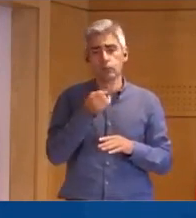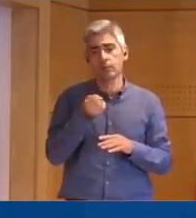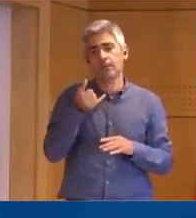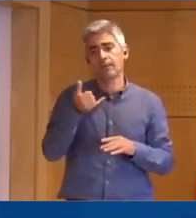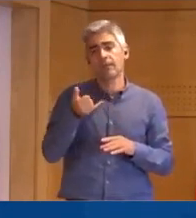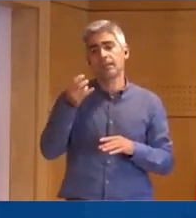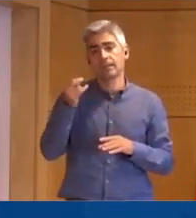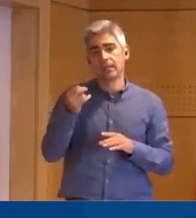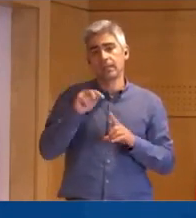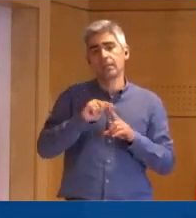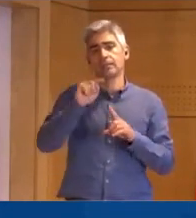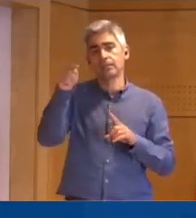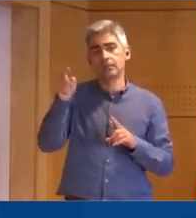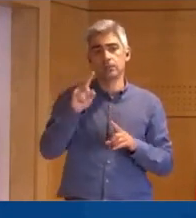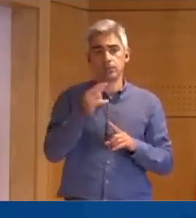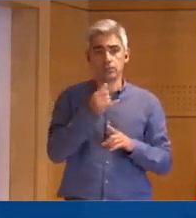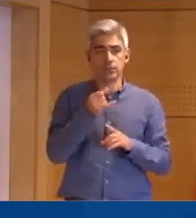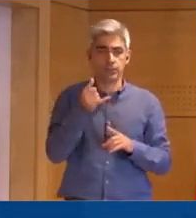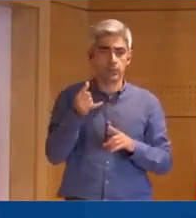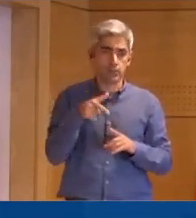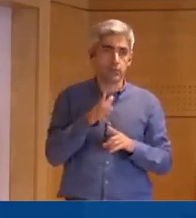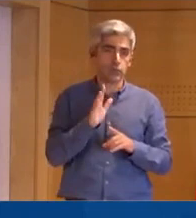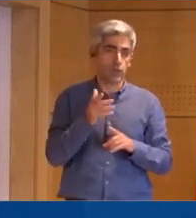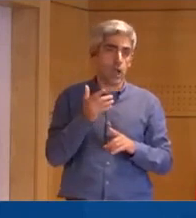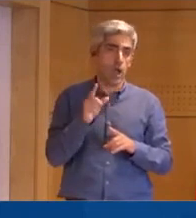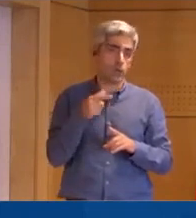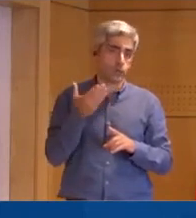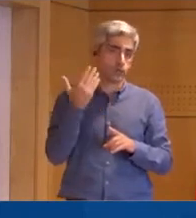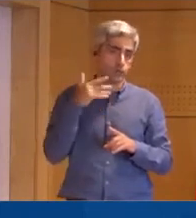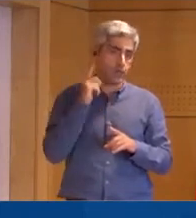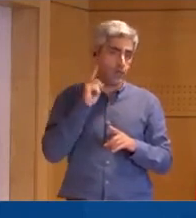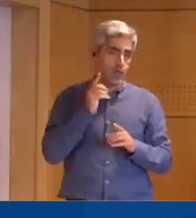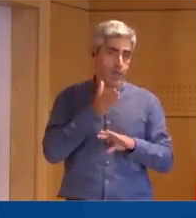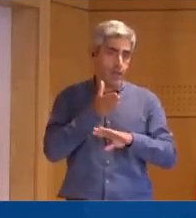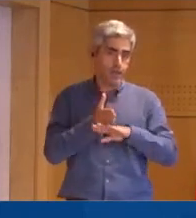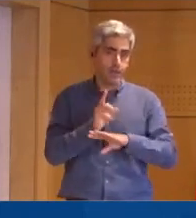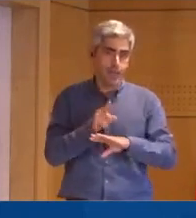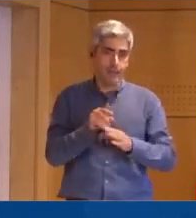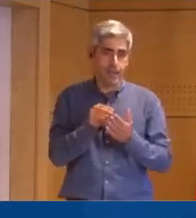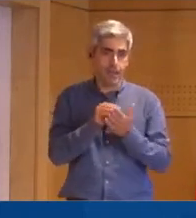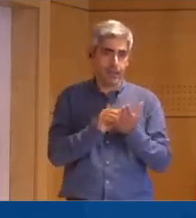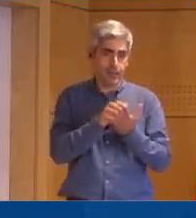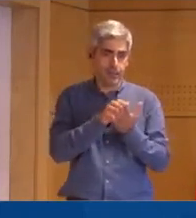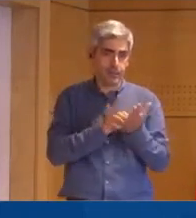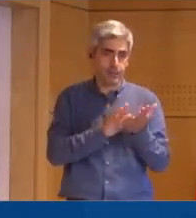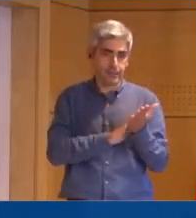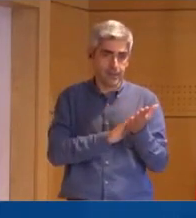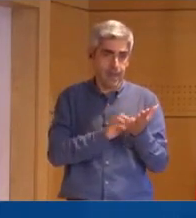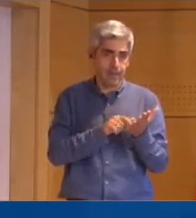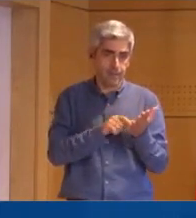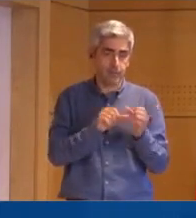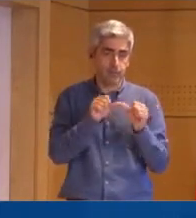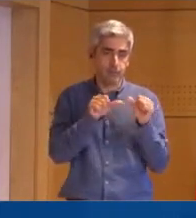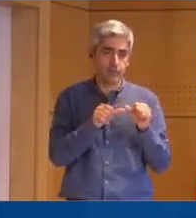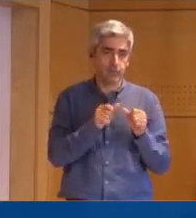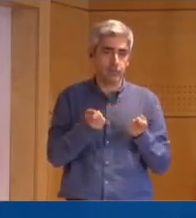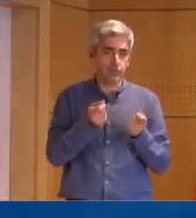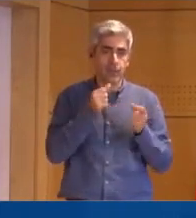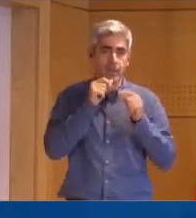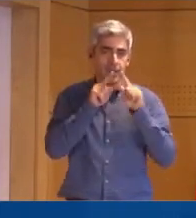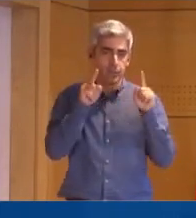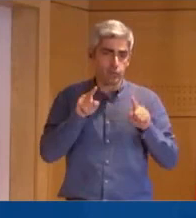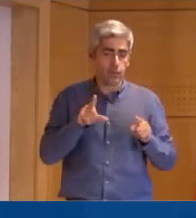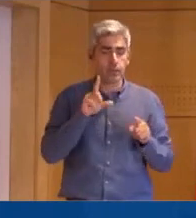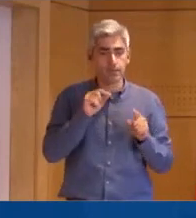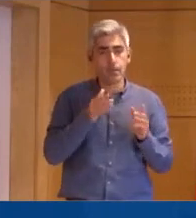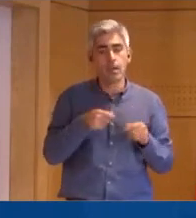2023, não de 2022, que essa já era a data da atual redação do regime jurídico dos instrumentos de gestão territorial.